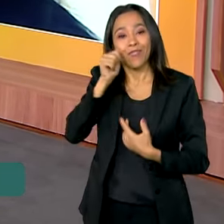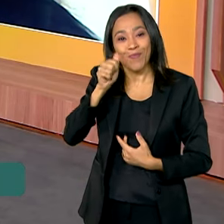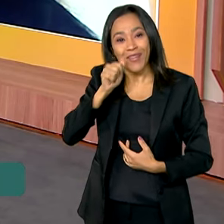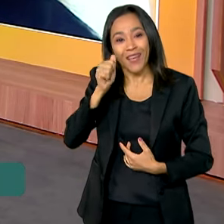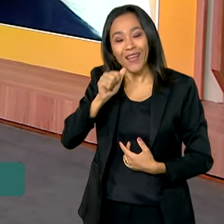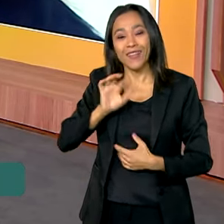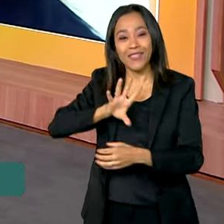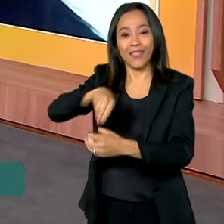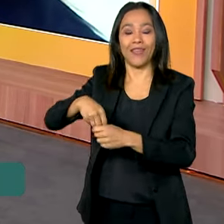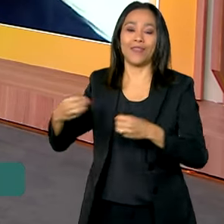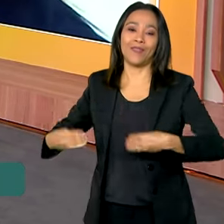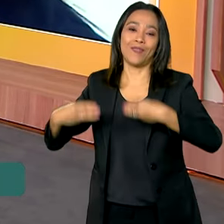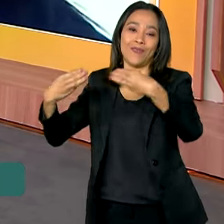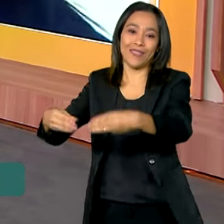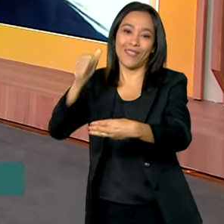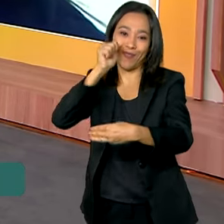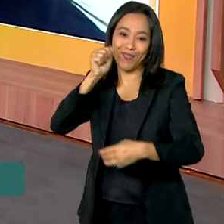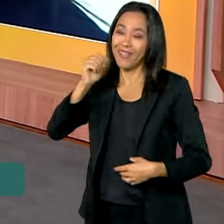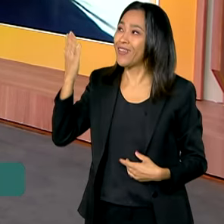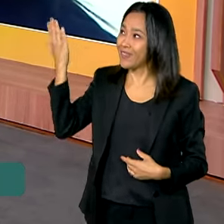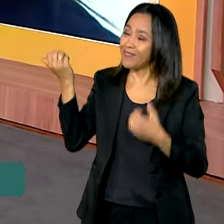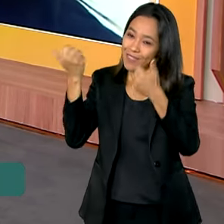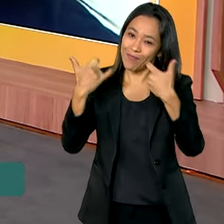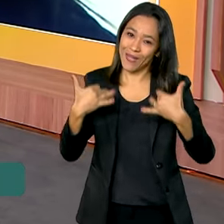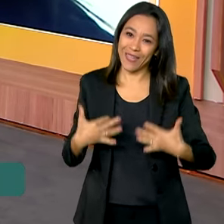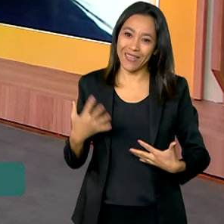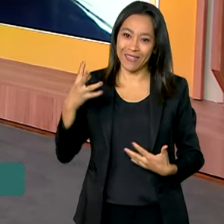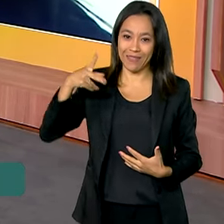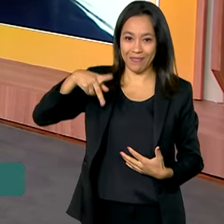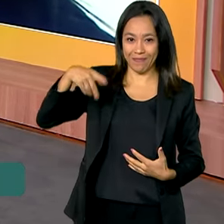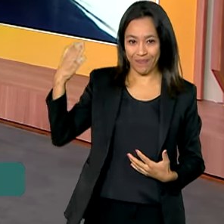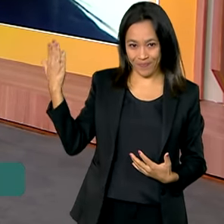Bom dia, diretora. Obrigada pela participação aqui no Brasil em Dia.